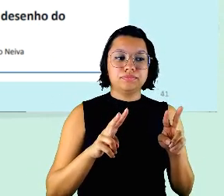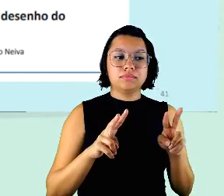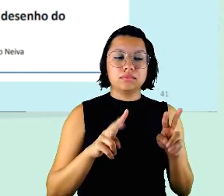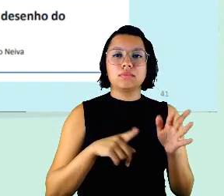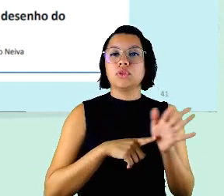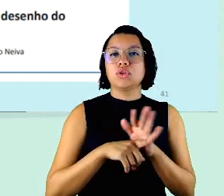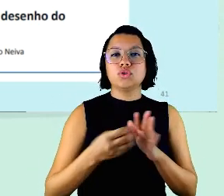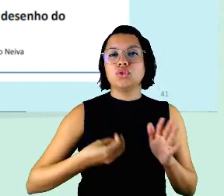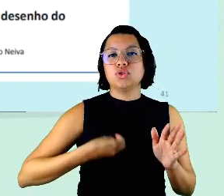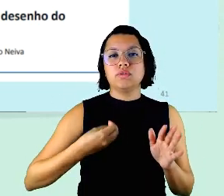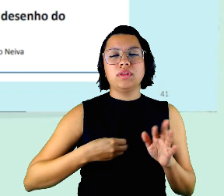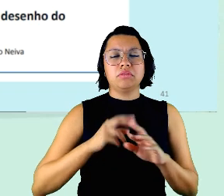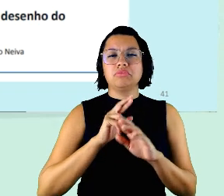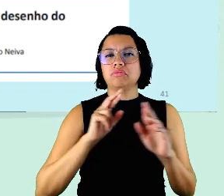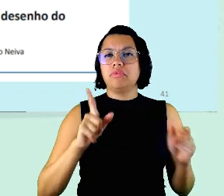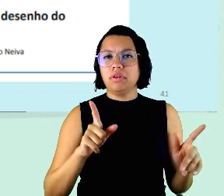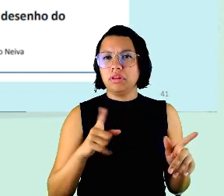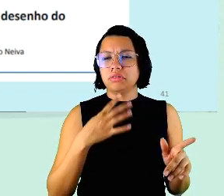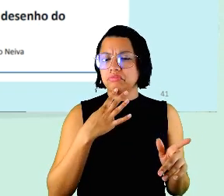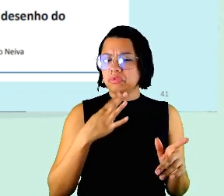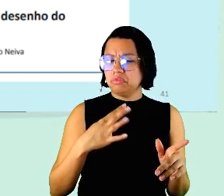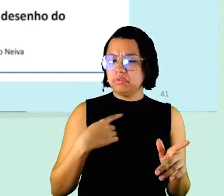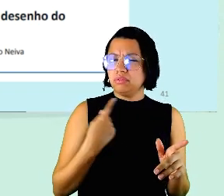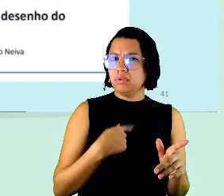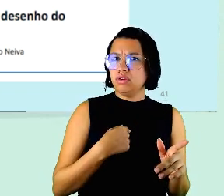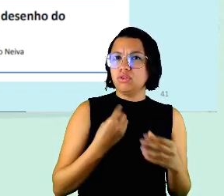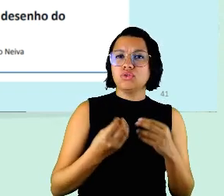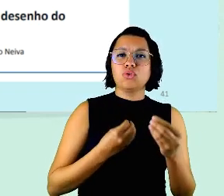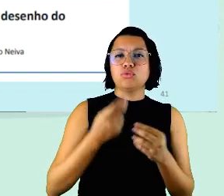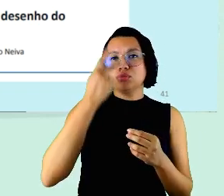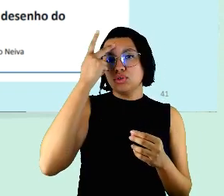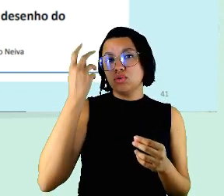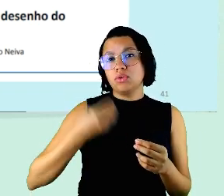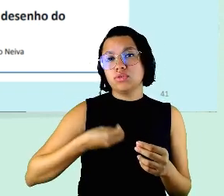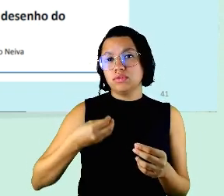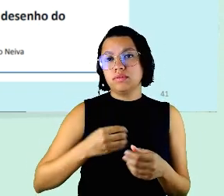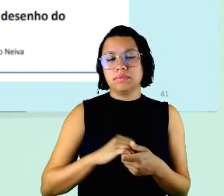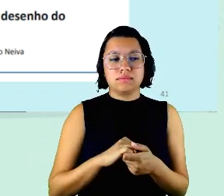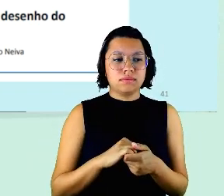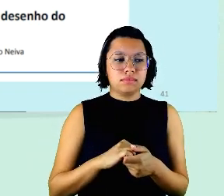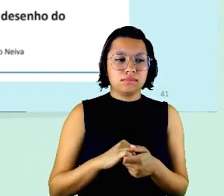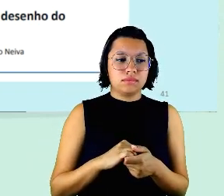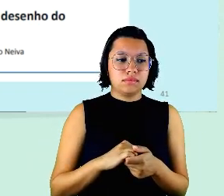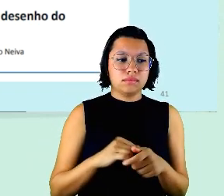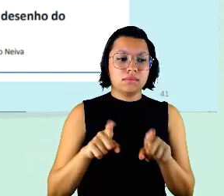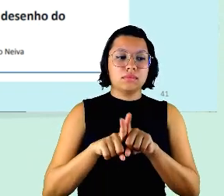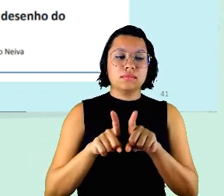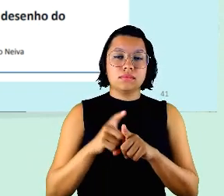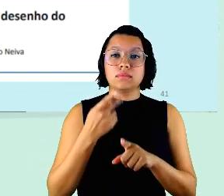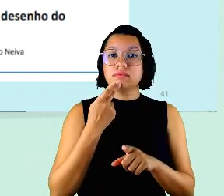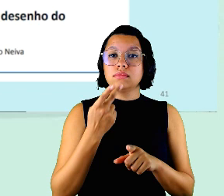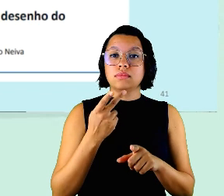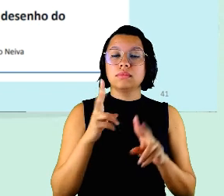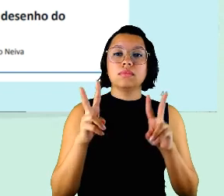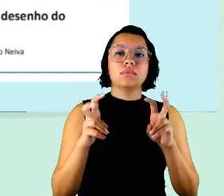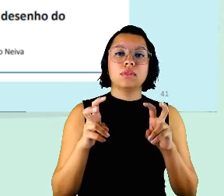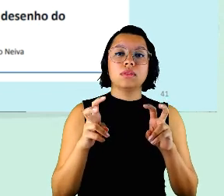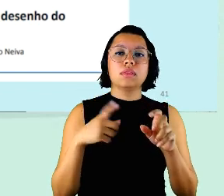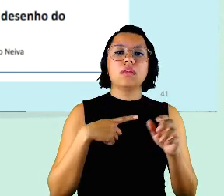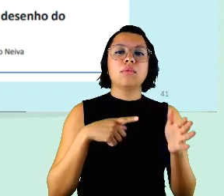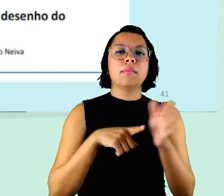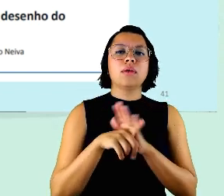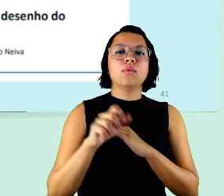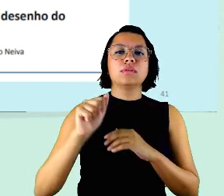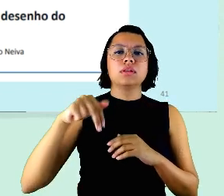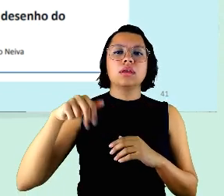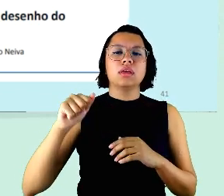desconhecidas que eram para nós como as pessoas vivem inclusive fazendo um gancho aqui tem uma pergunta da Ana Carolina da